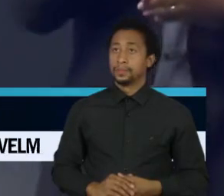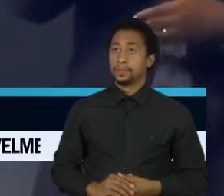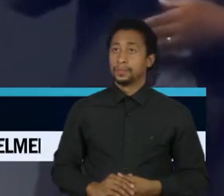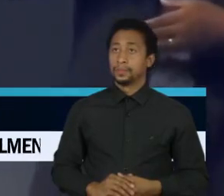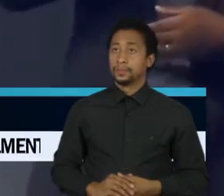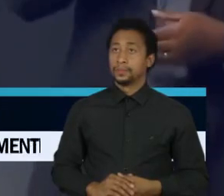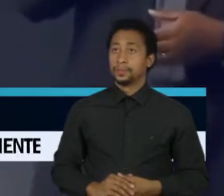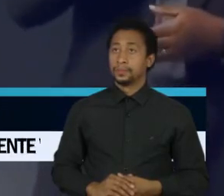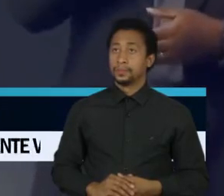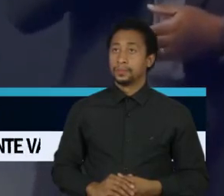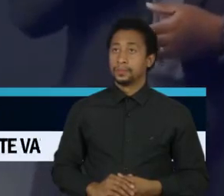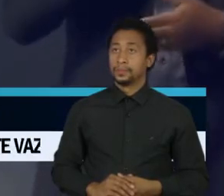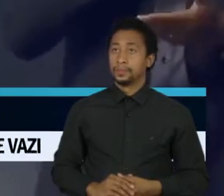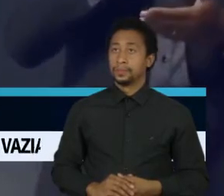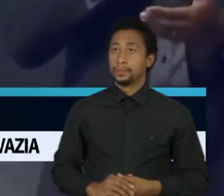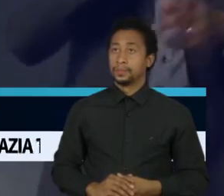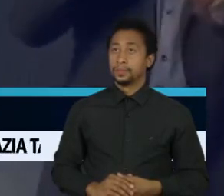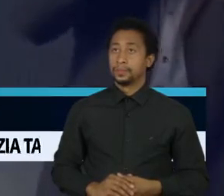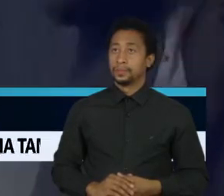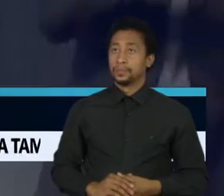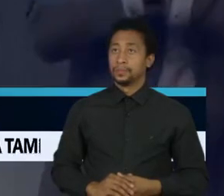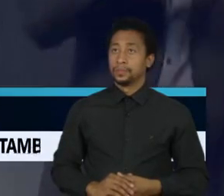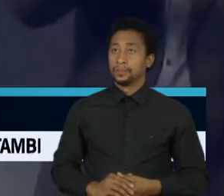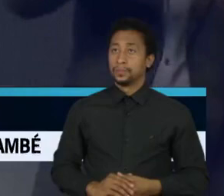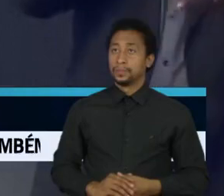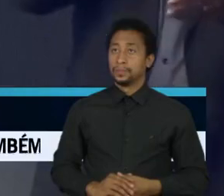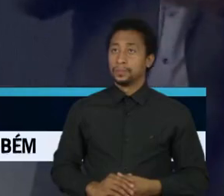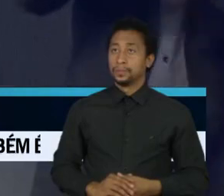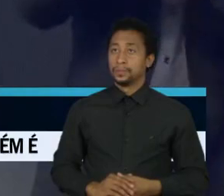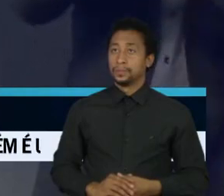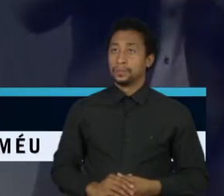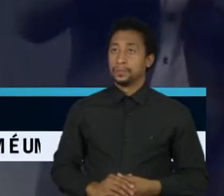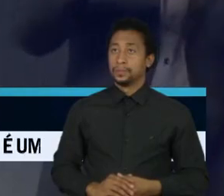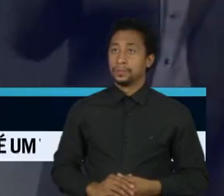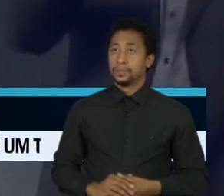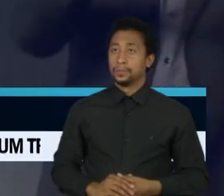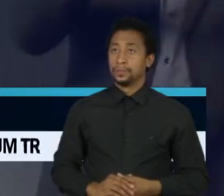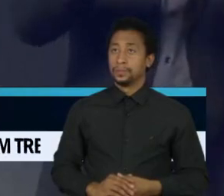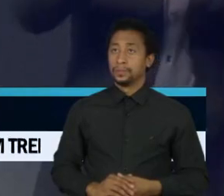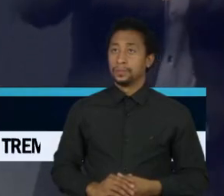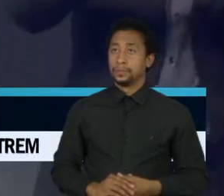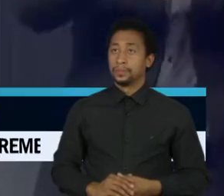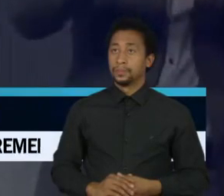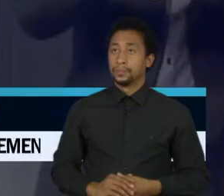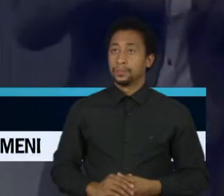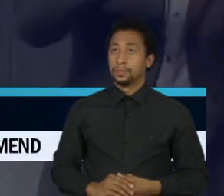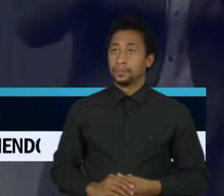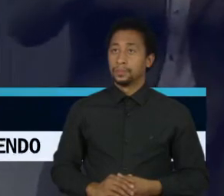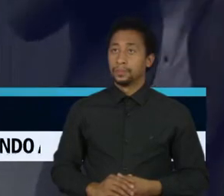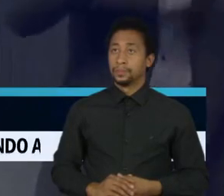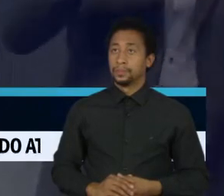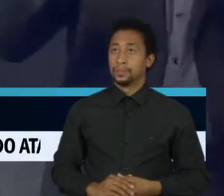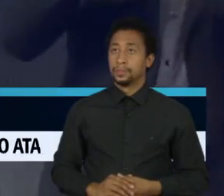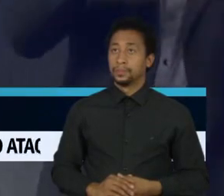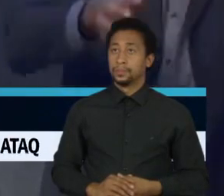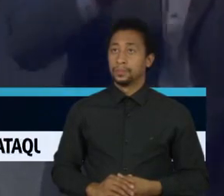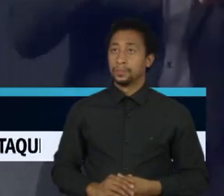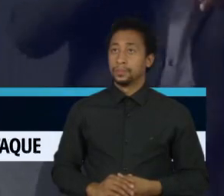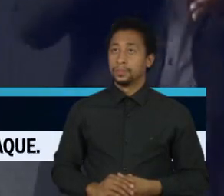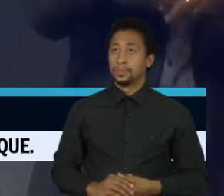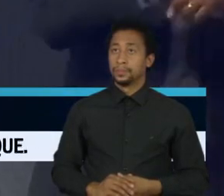quem ganhar vai ser diplomado nos termos constitucionais. E o poder judiciário vai continuar